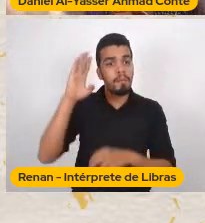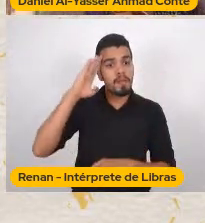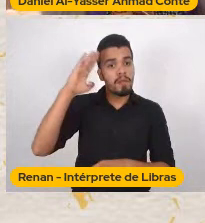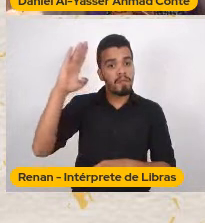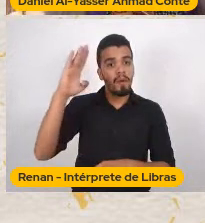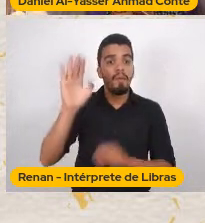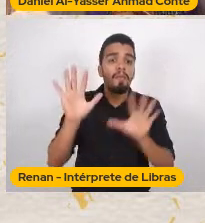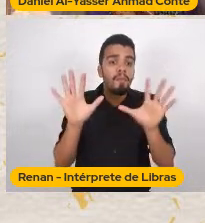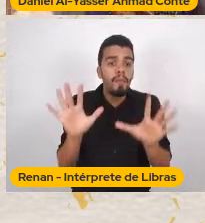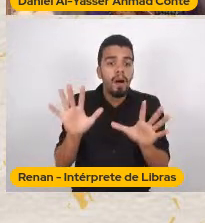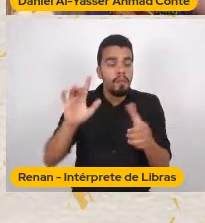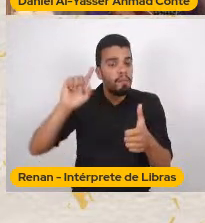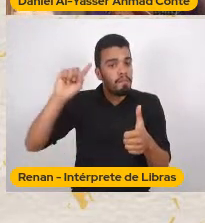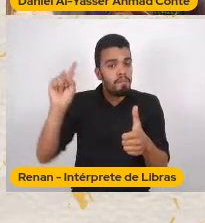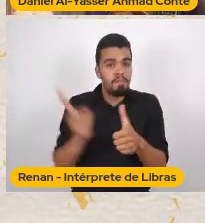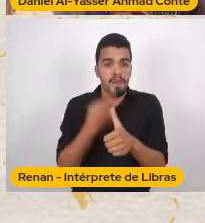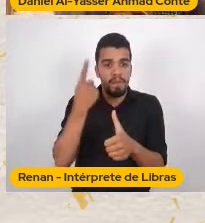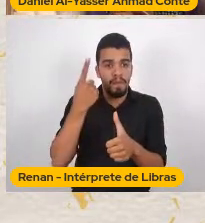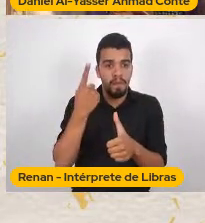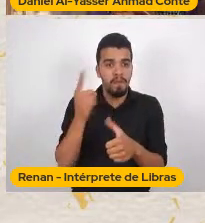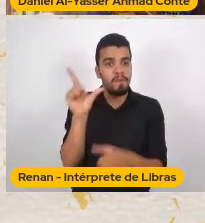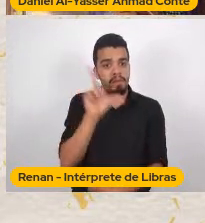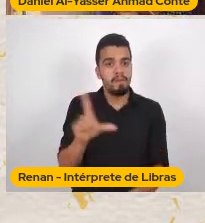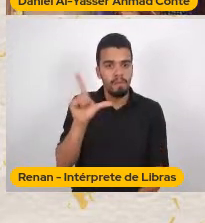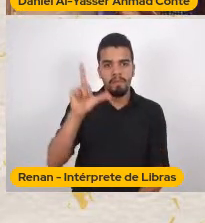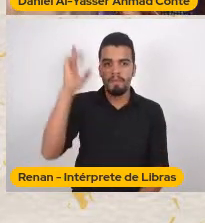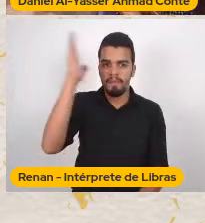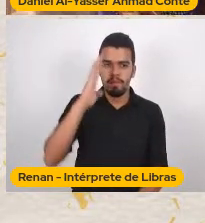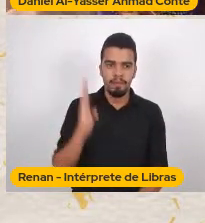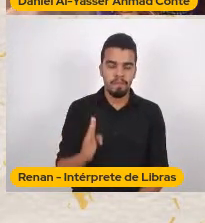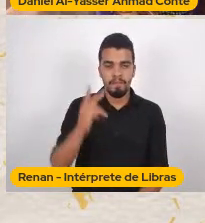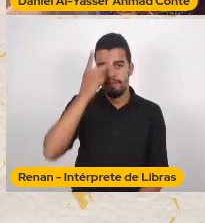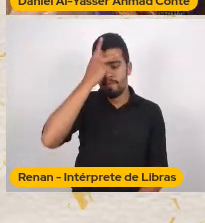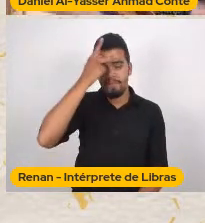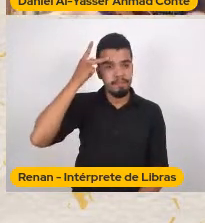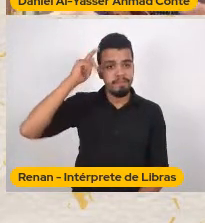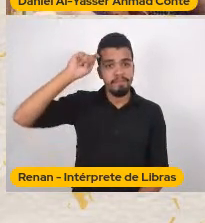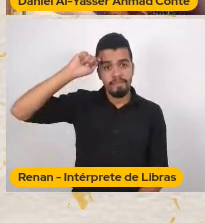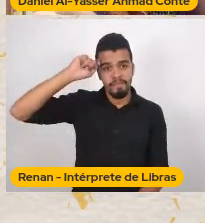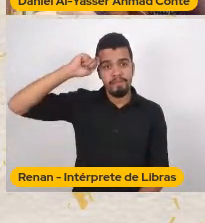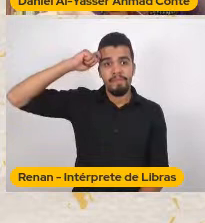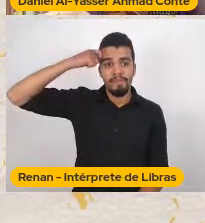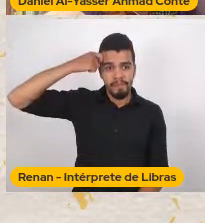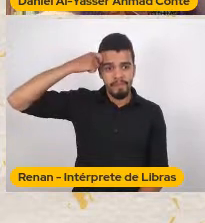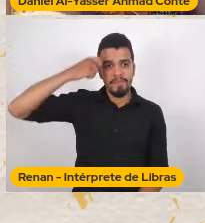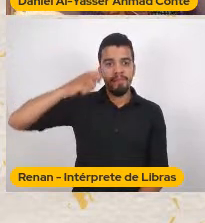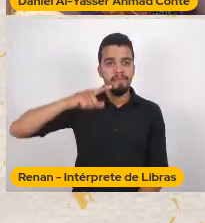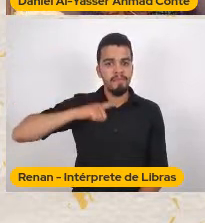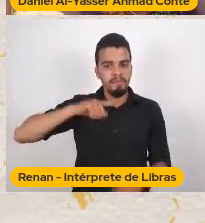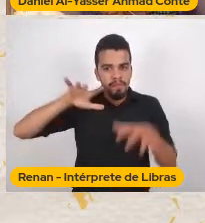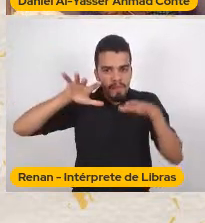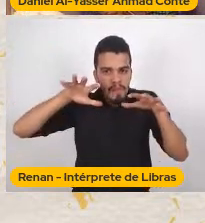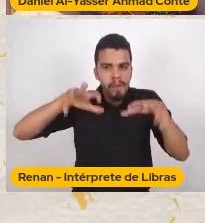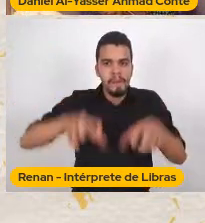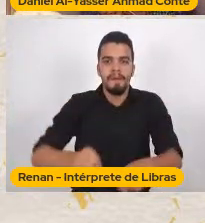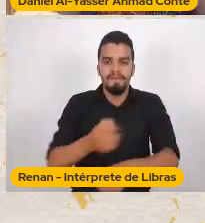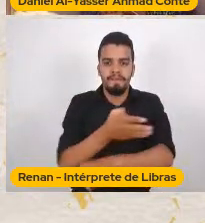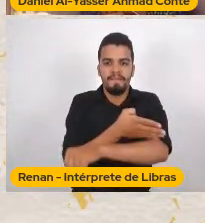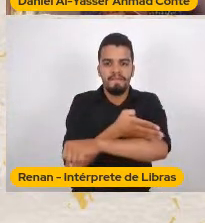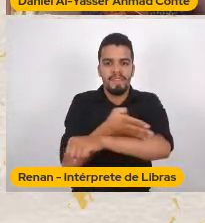literatura brasileira Que um negro Exerce o domínio Sobre o branco É o negro Que aparece como forte